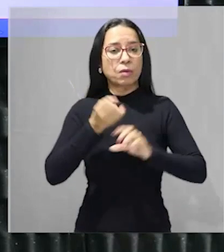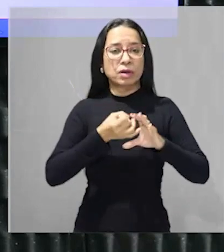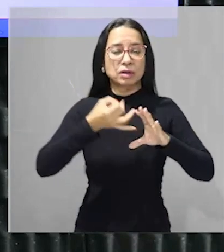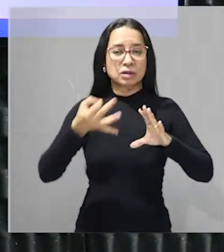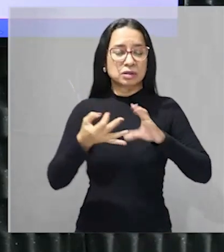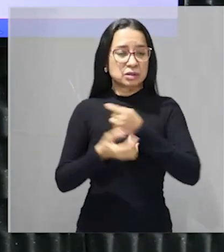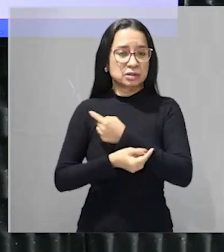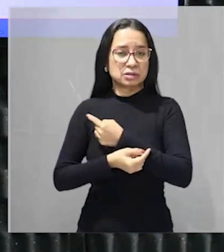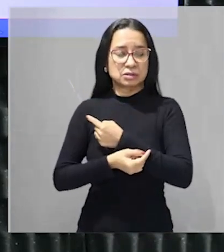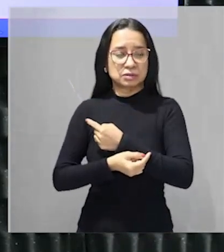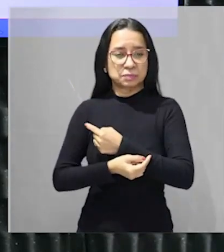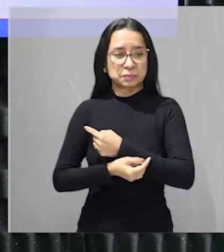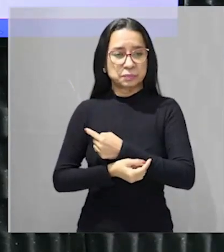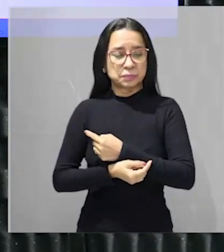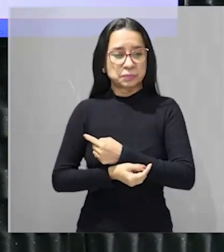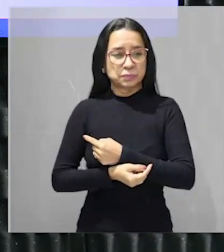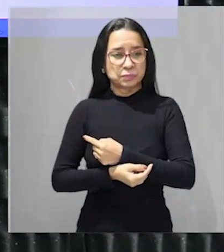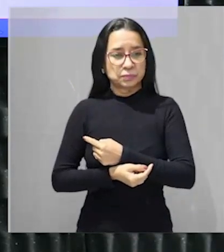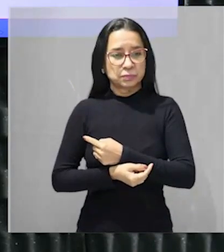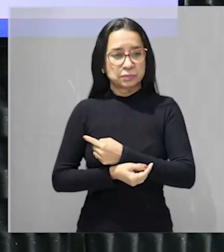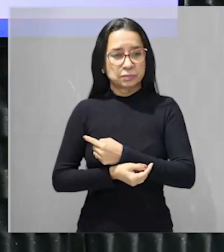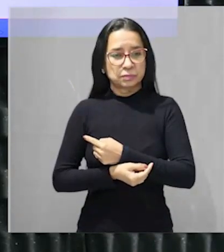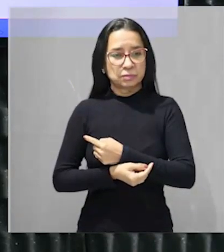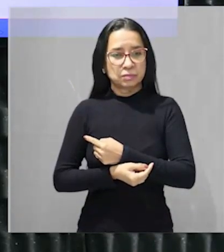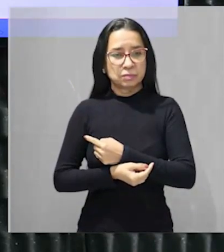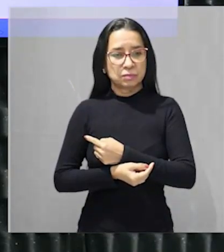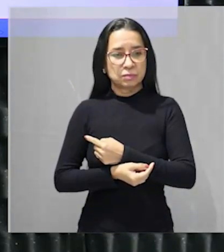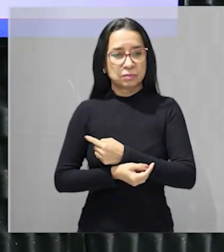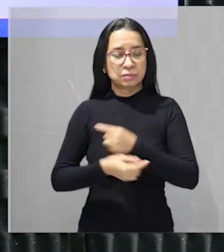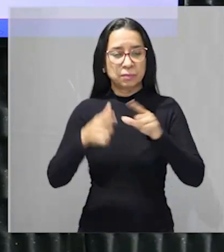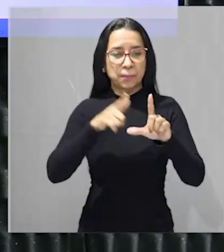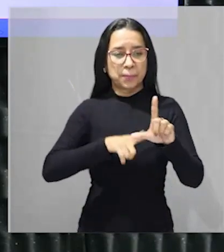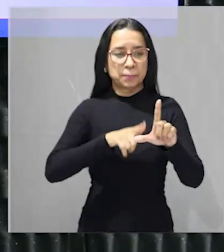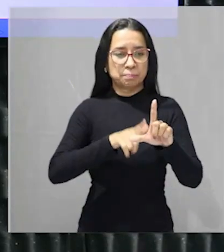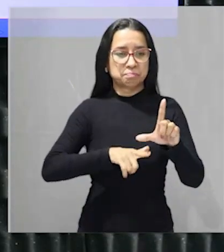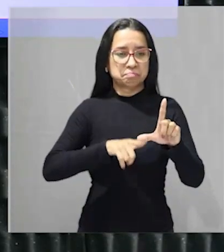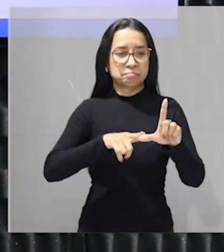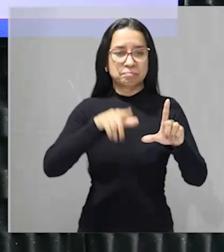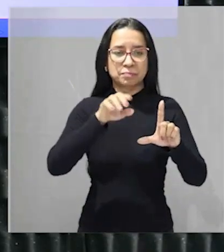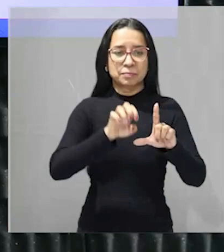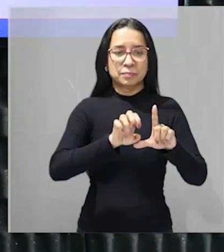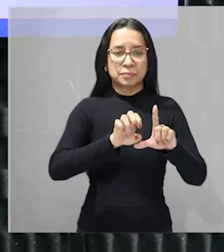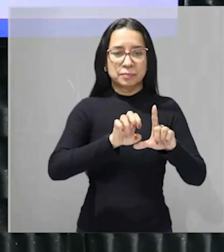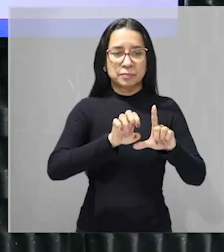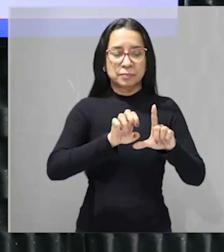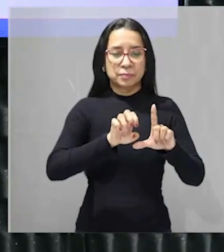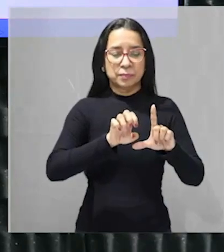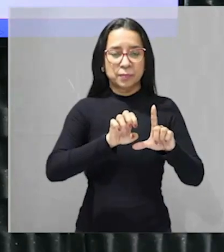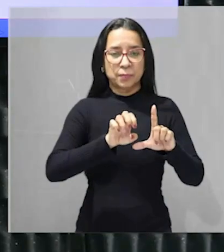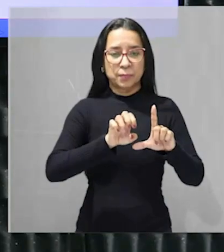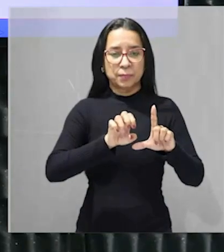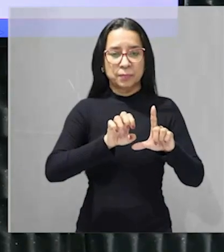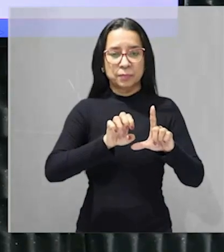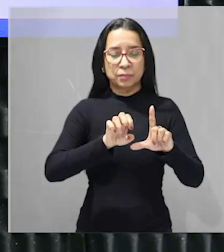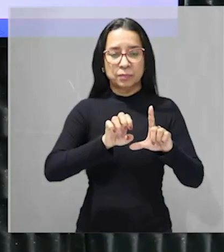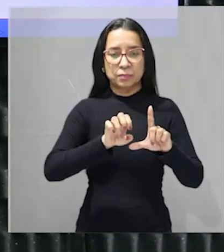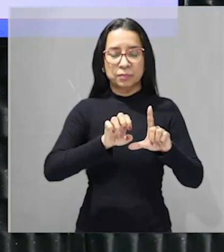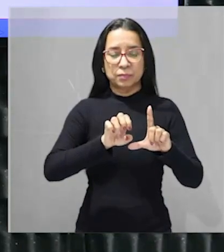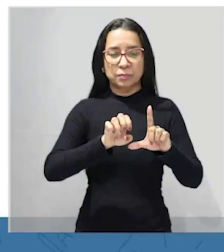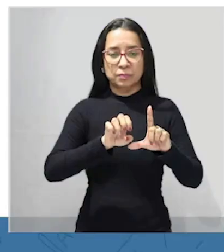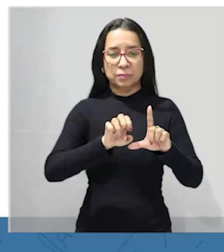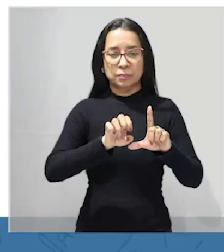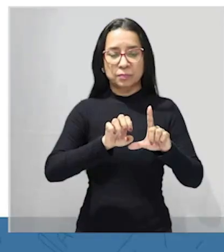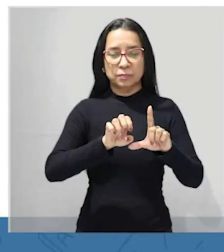do texto 2 amplia essa concepção claramente galera vai ser a preocupação com os descendentes o nosso